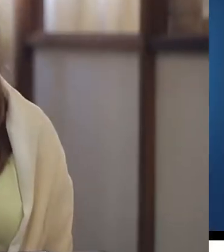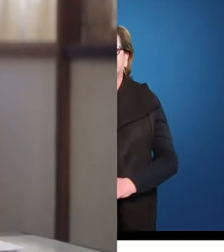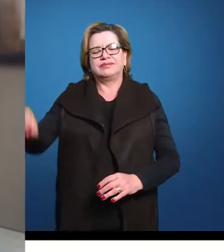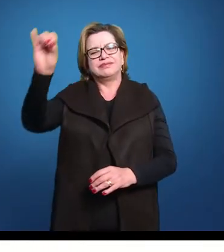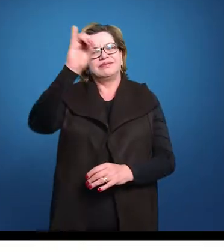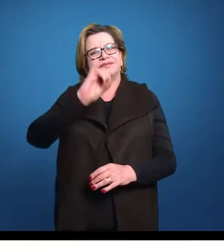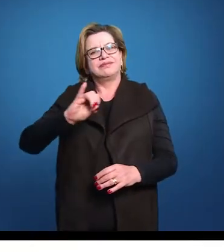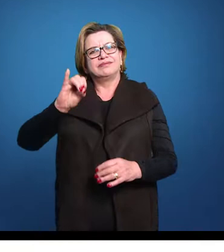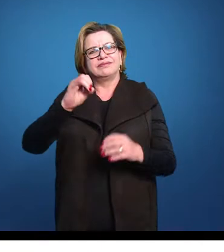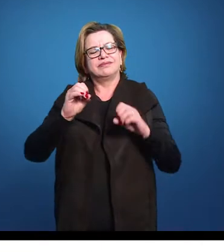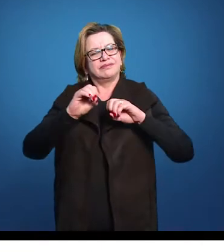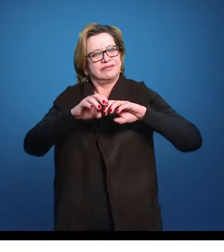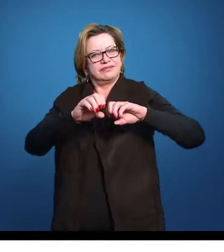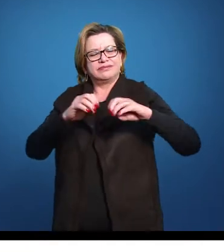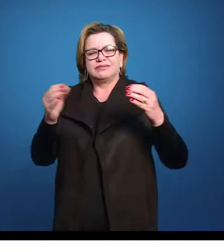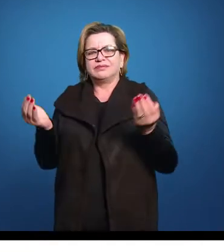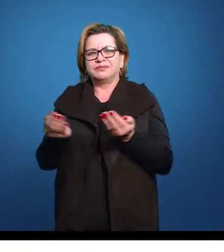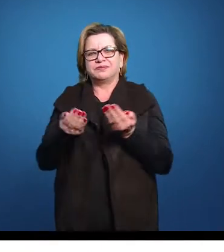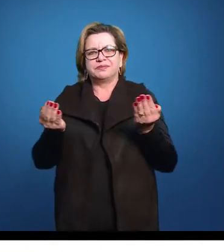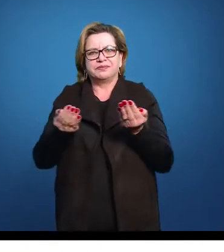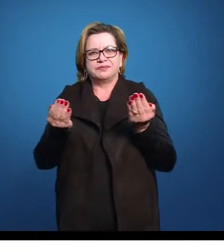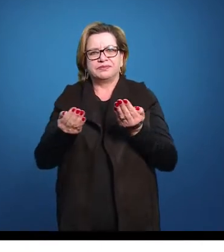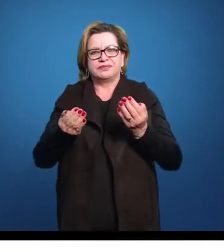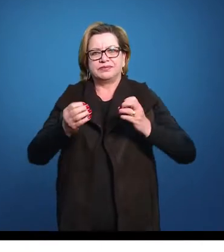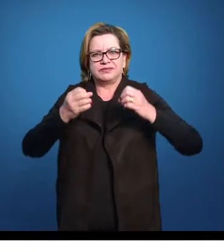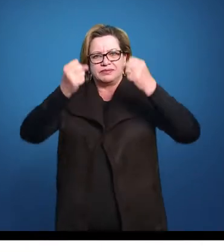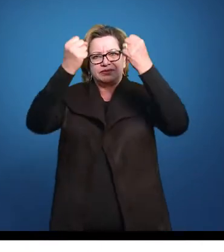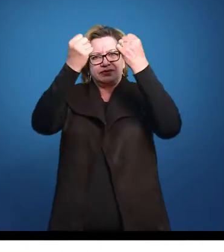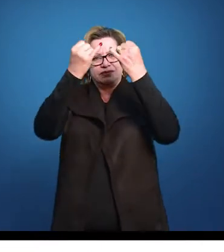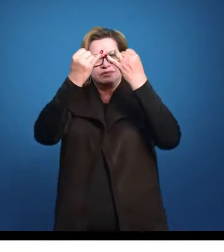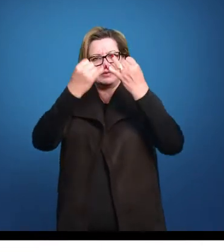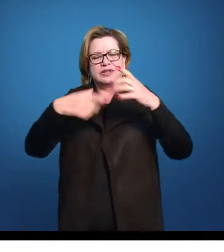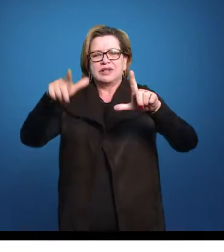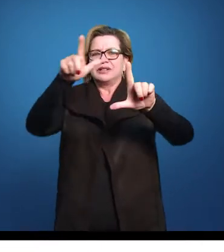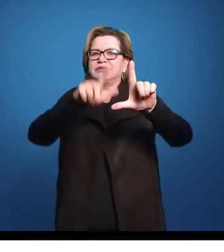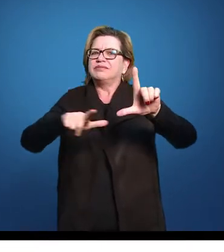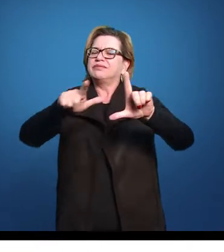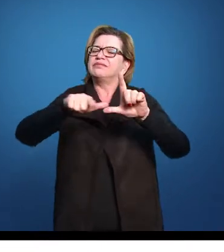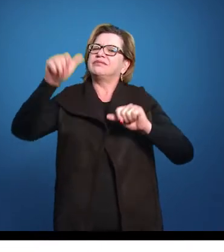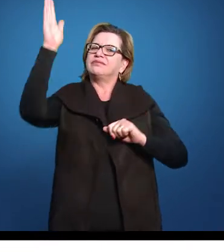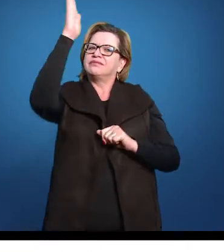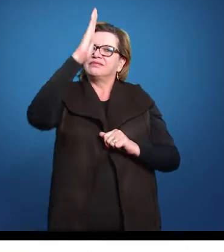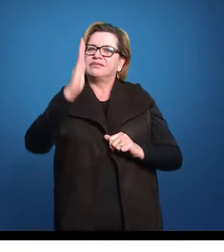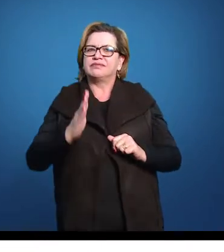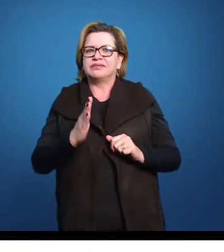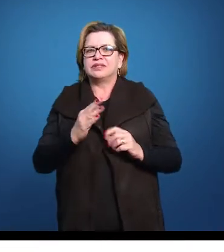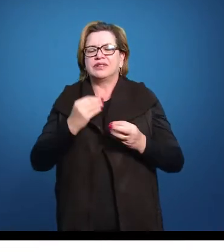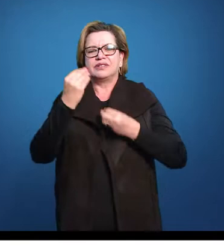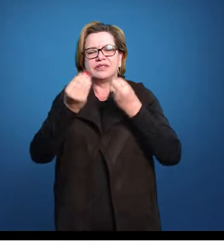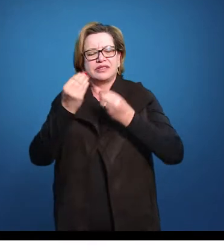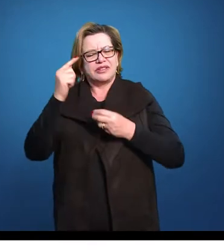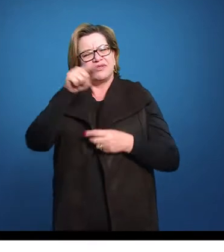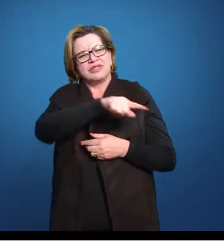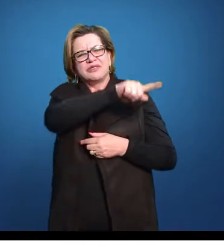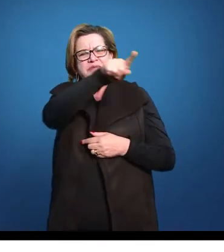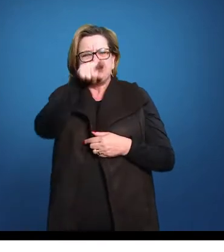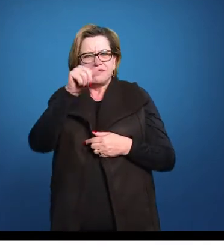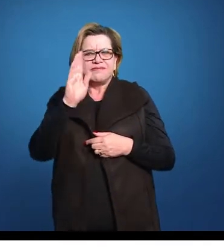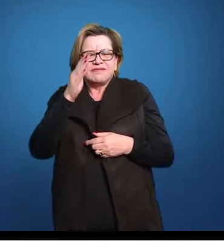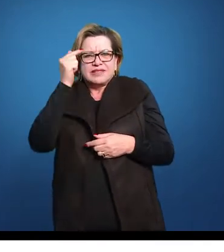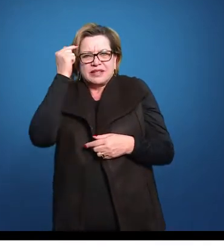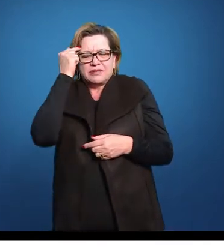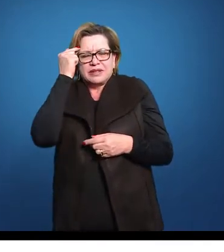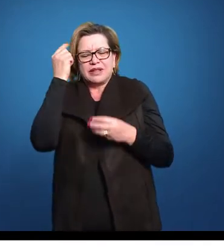Olá, a aula de hoje, na aula de hoje a gente vai falar sobre a literatura brasileira. Você já parou para pensar em